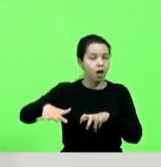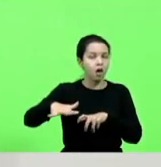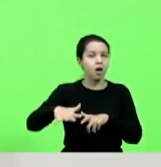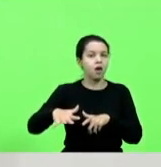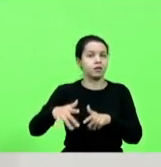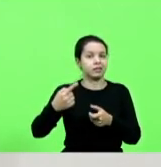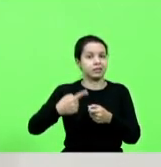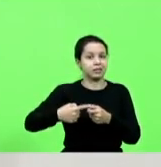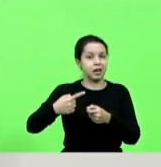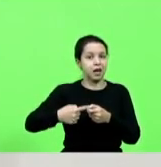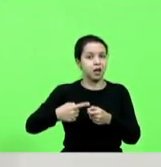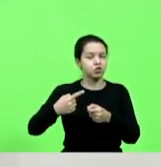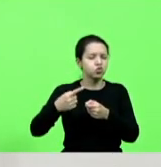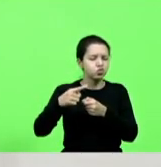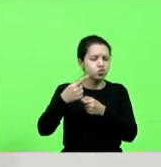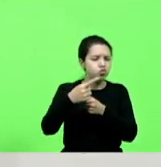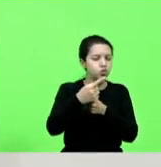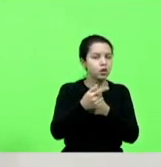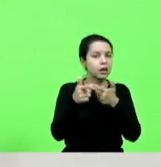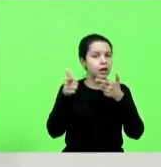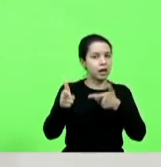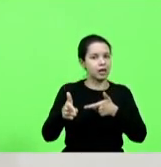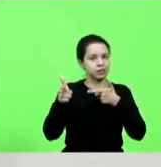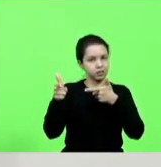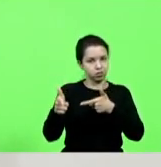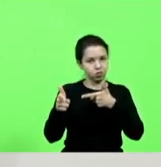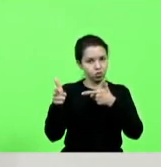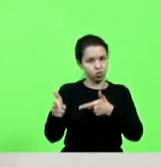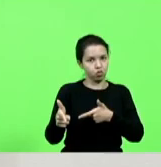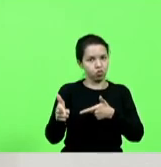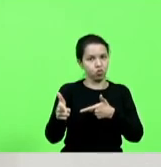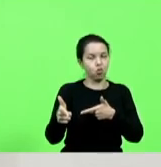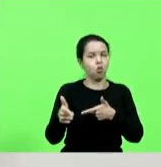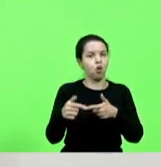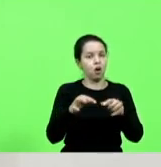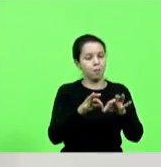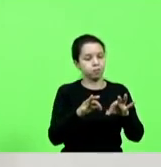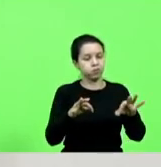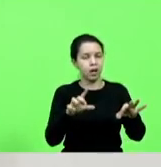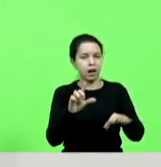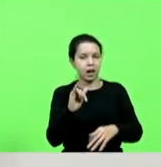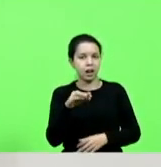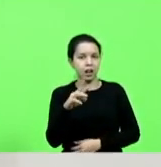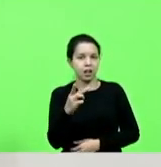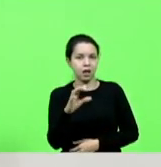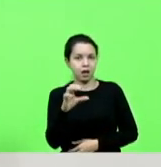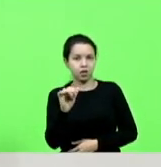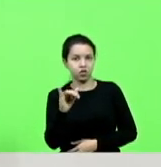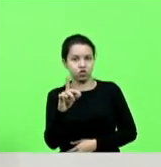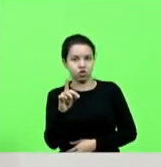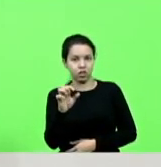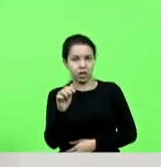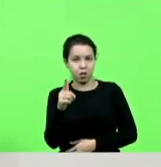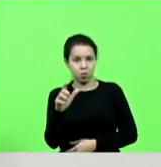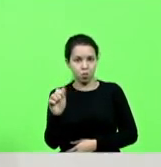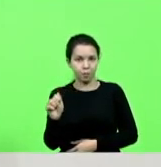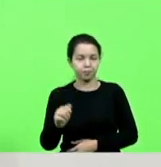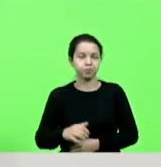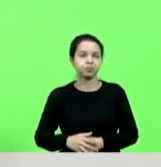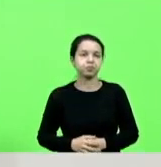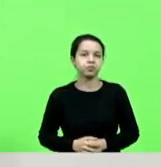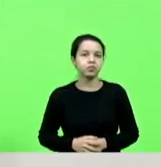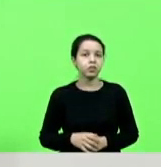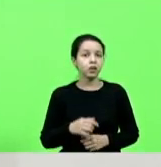interior de caçador da linha Caixa d'Água eu passei aqui dois anos